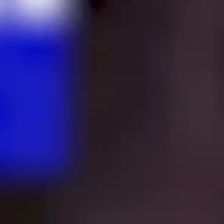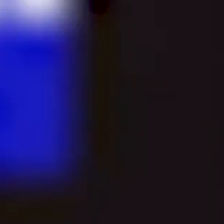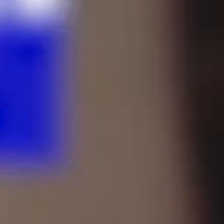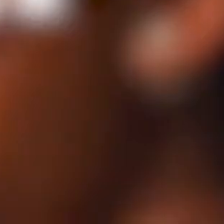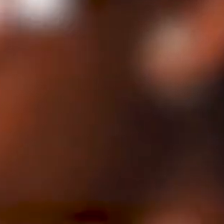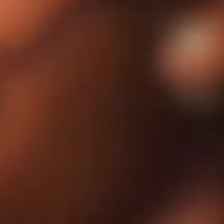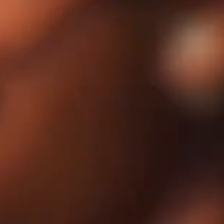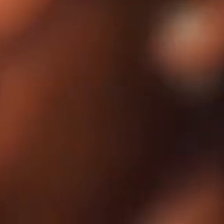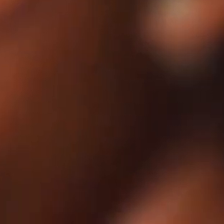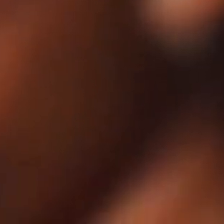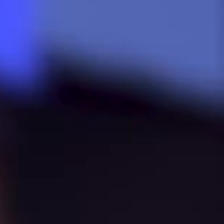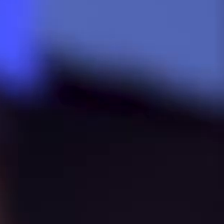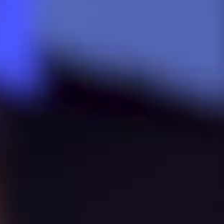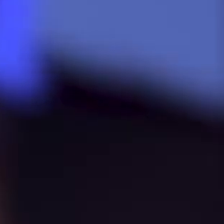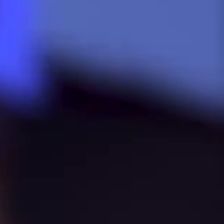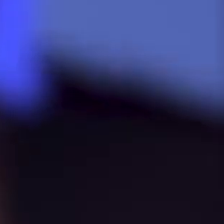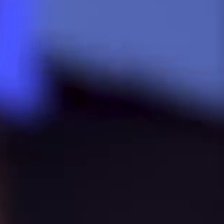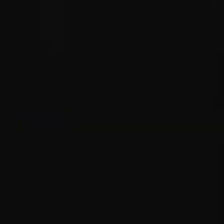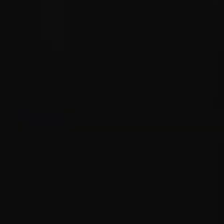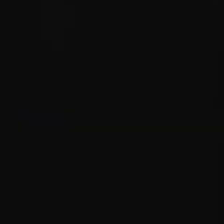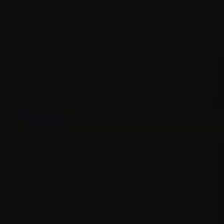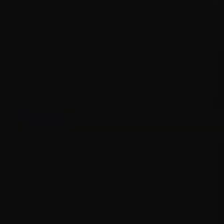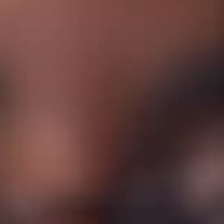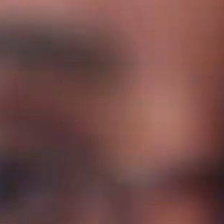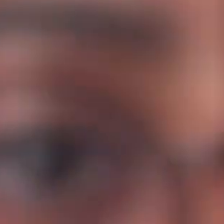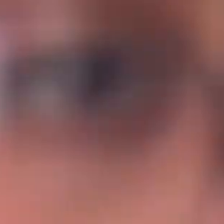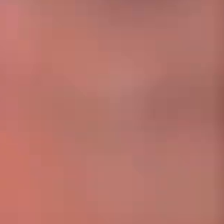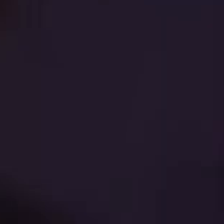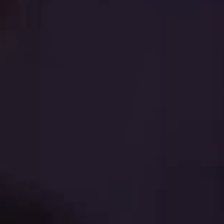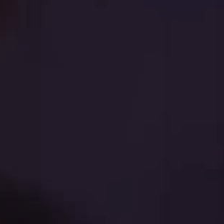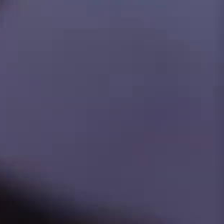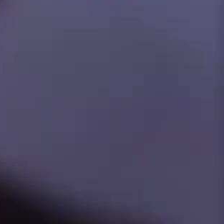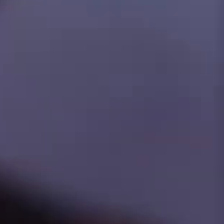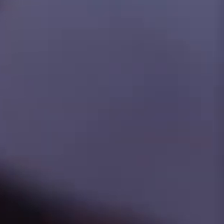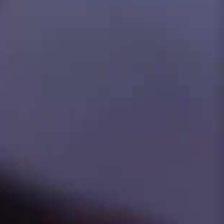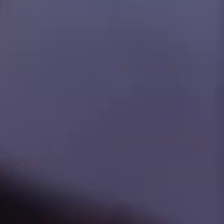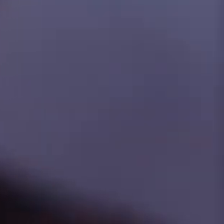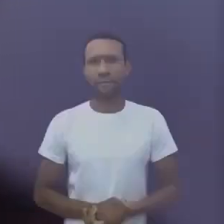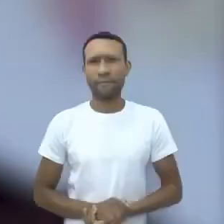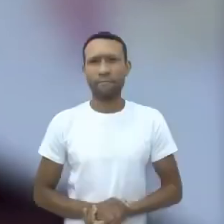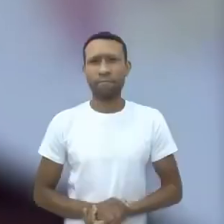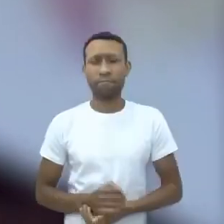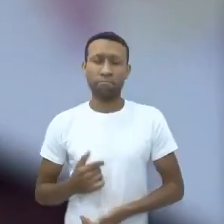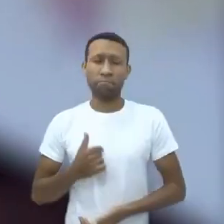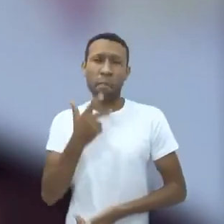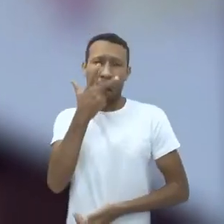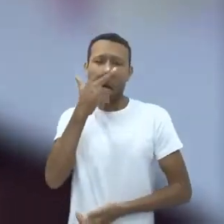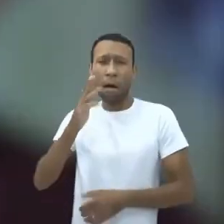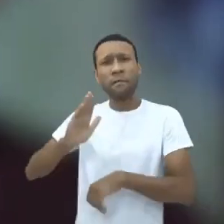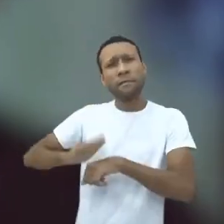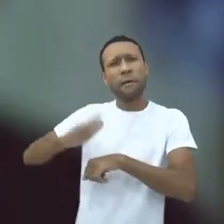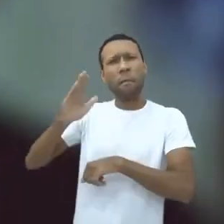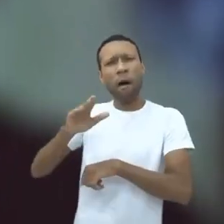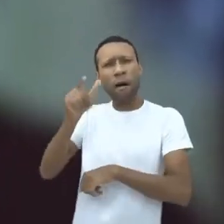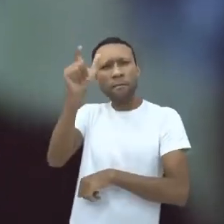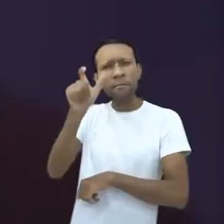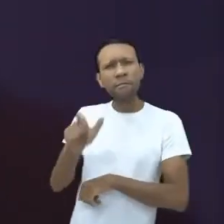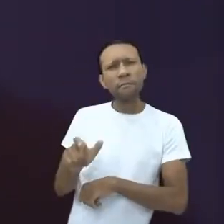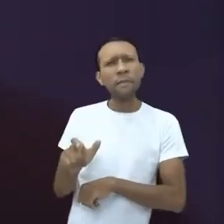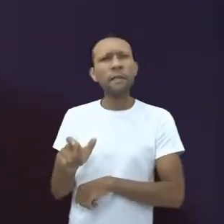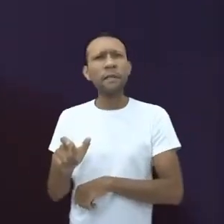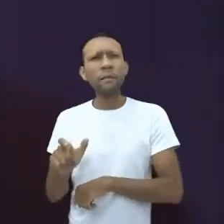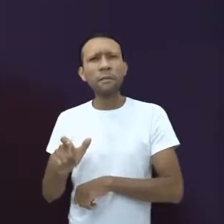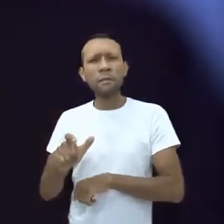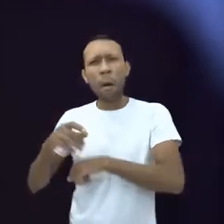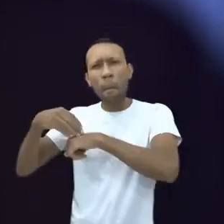rindo. Esse jogo é ótimo. Esse livro é muito bom. Sua data de seus amores. que muito mais do que você